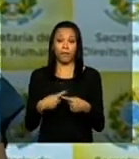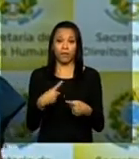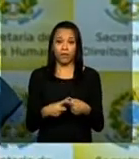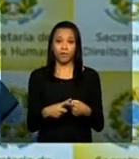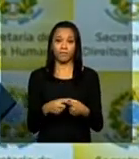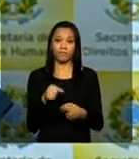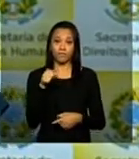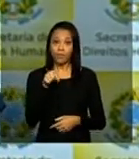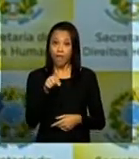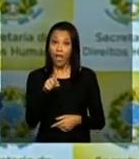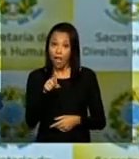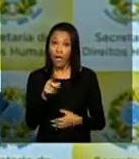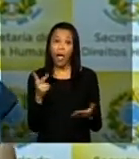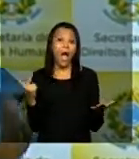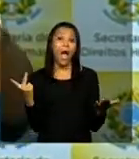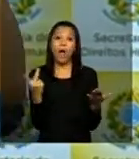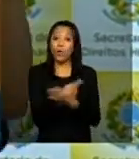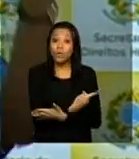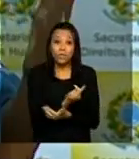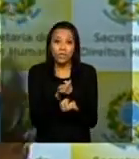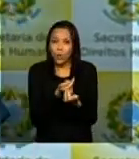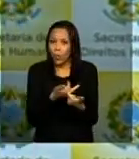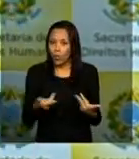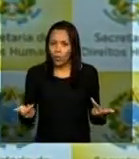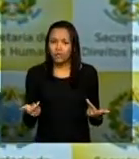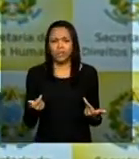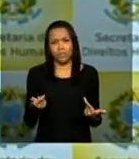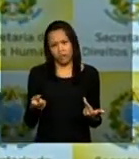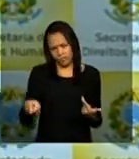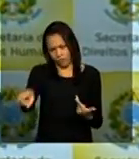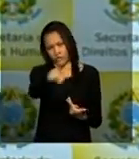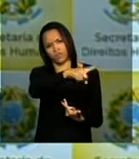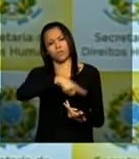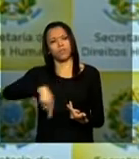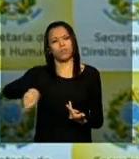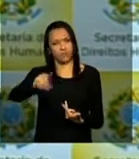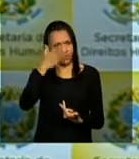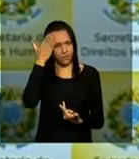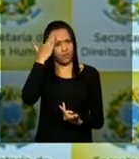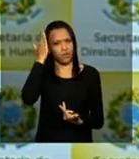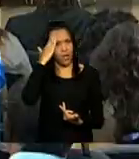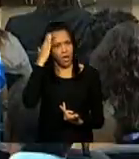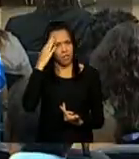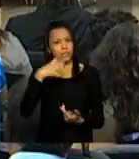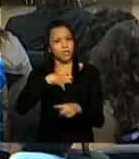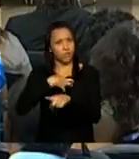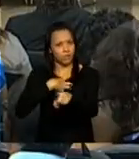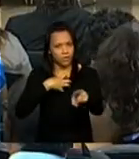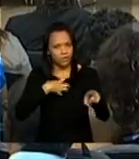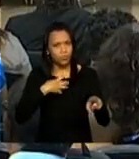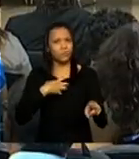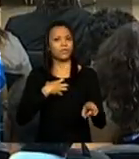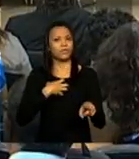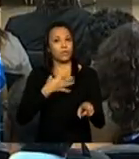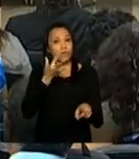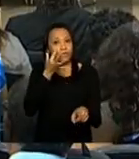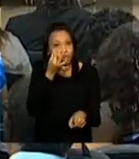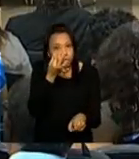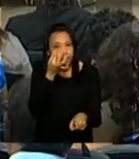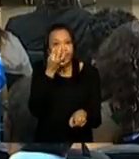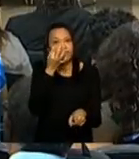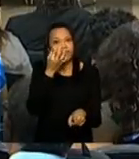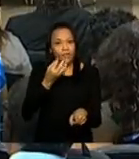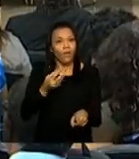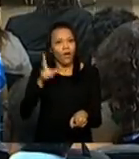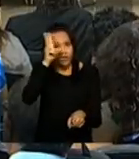de acontecimentos que muitas e muitos de nós aqui viveram e viveram esses